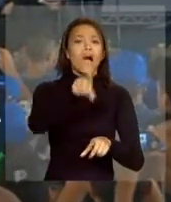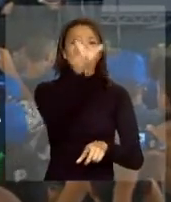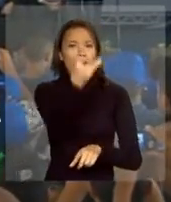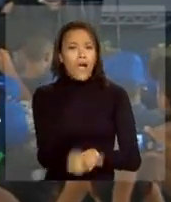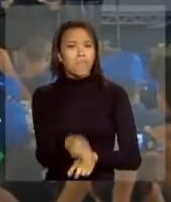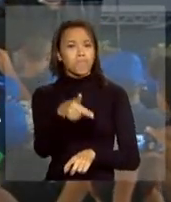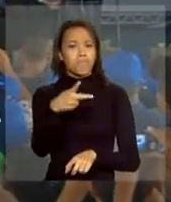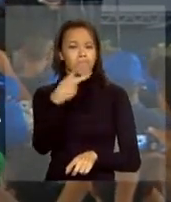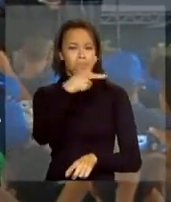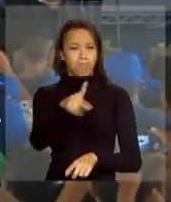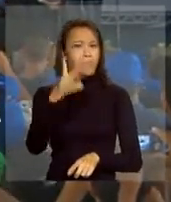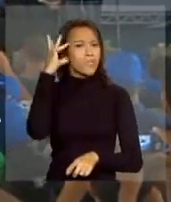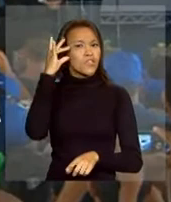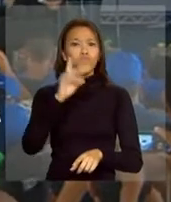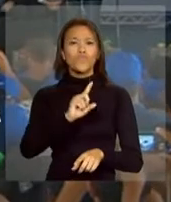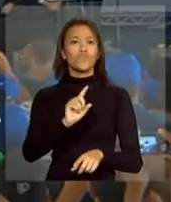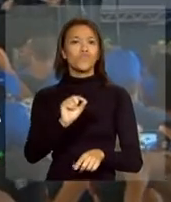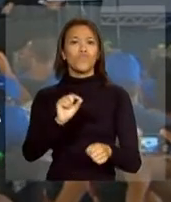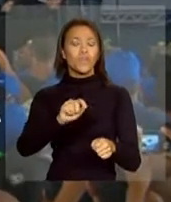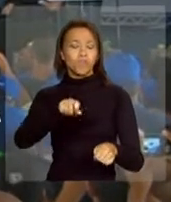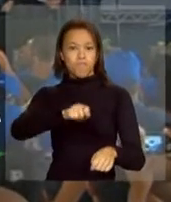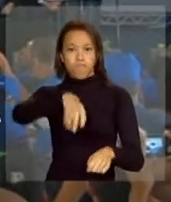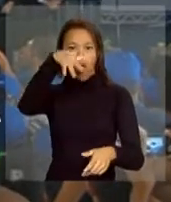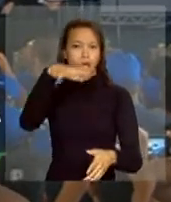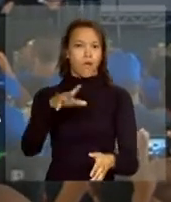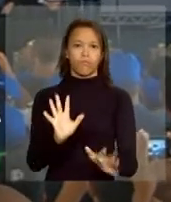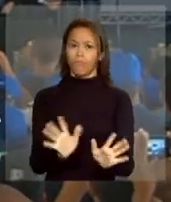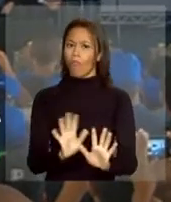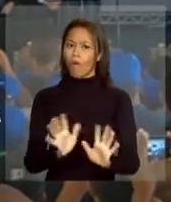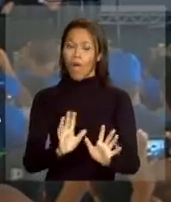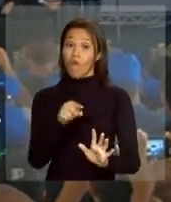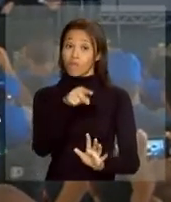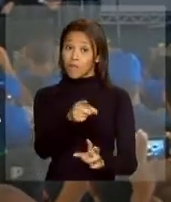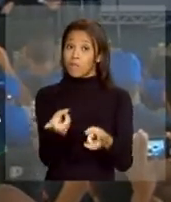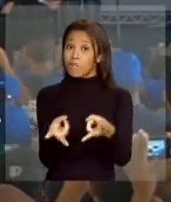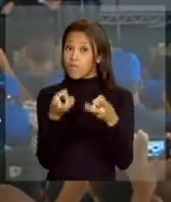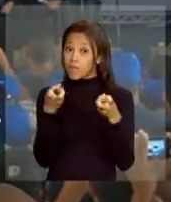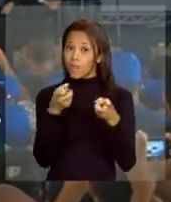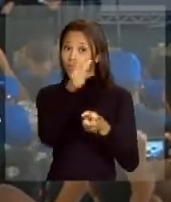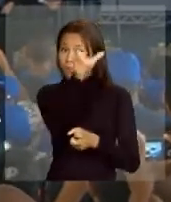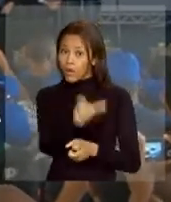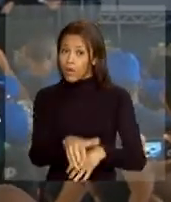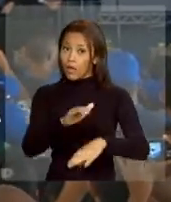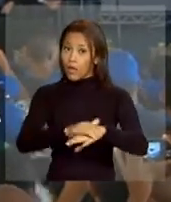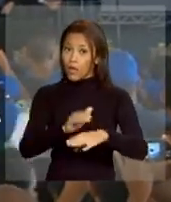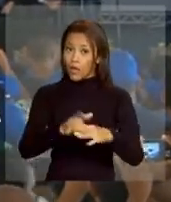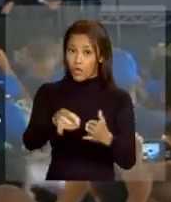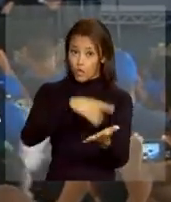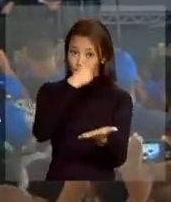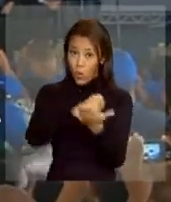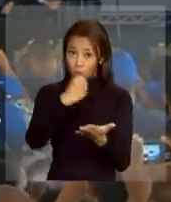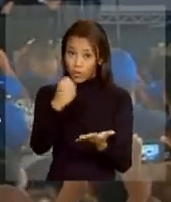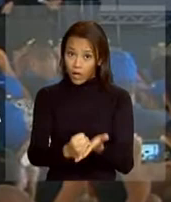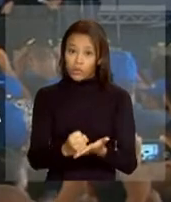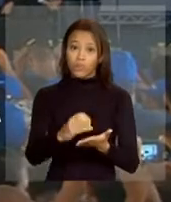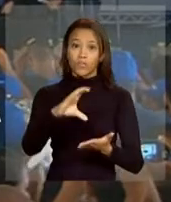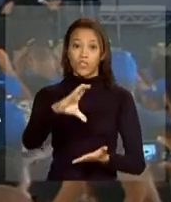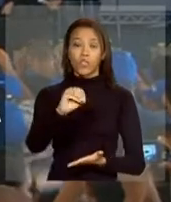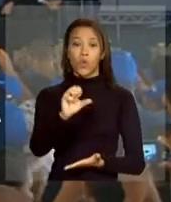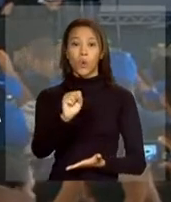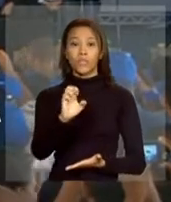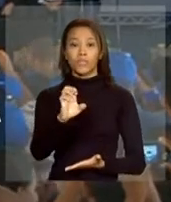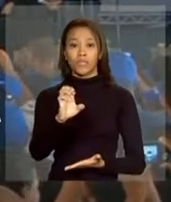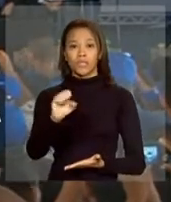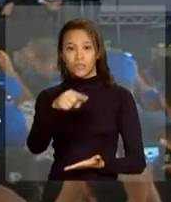propriamente uma mágica. A senhora percebeu que os contratos de concessão estavam